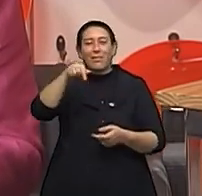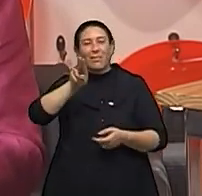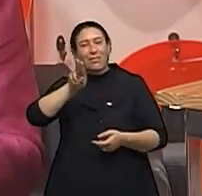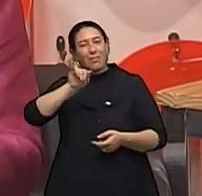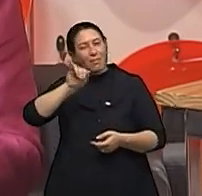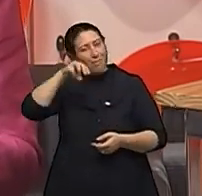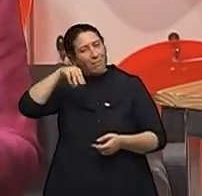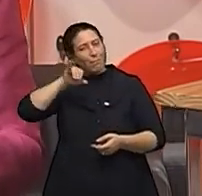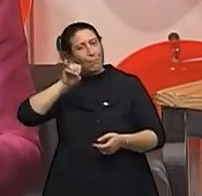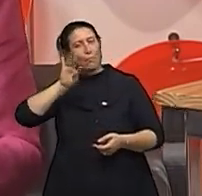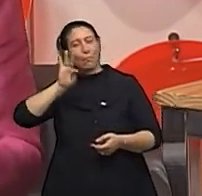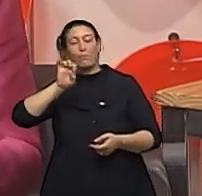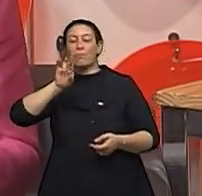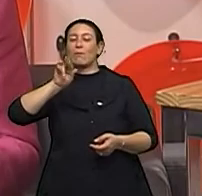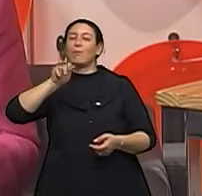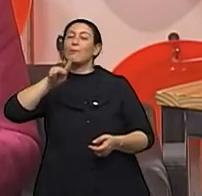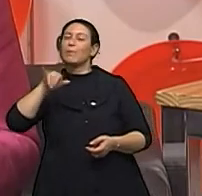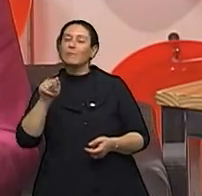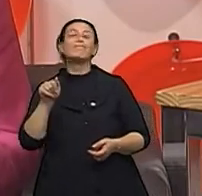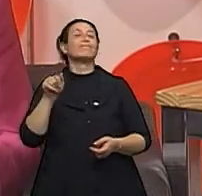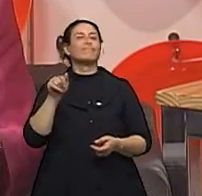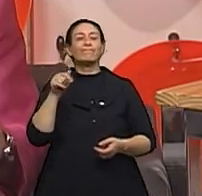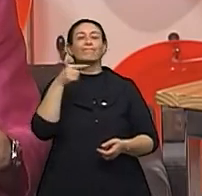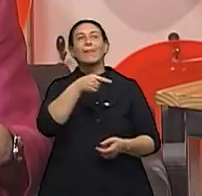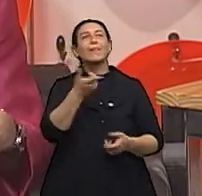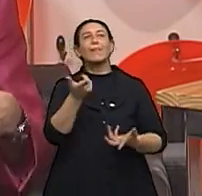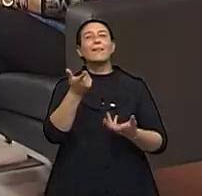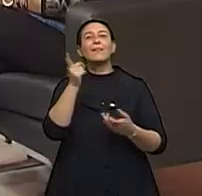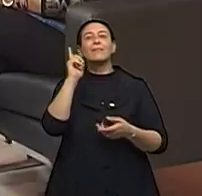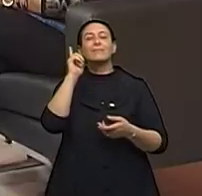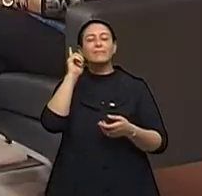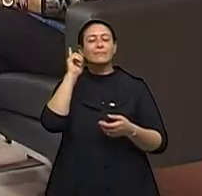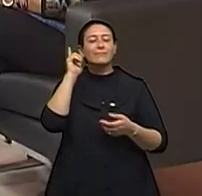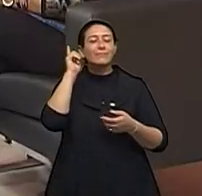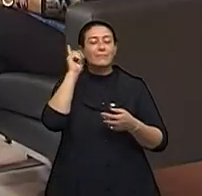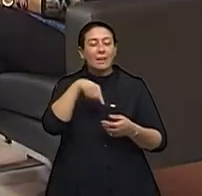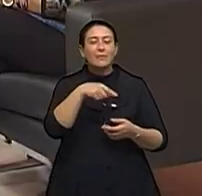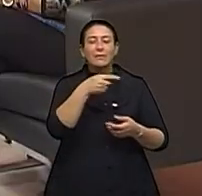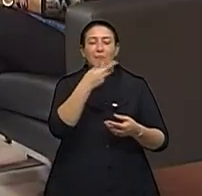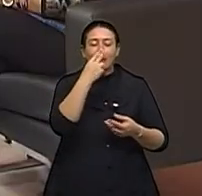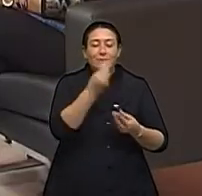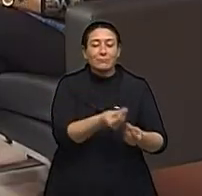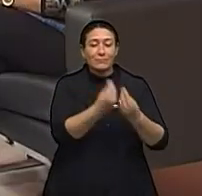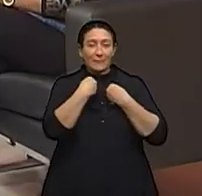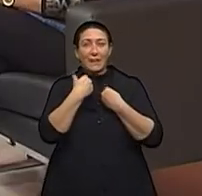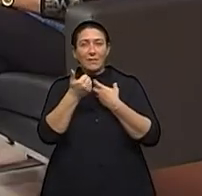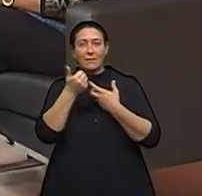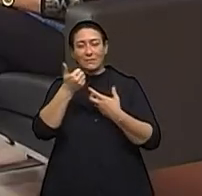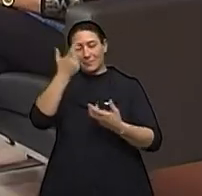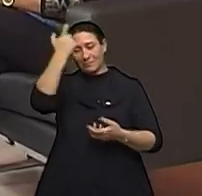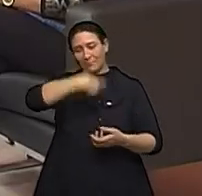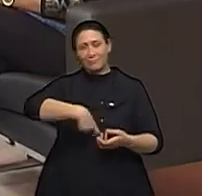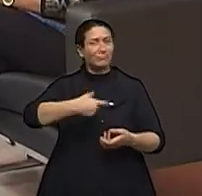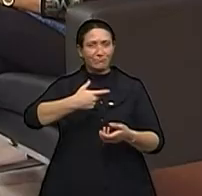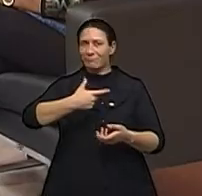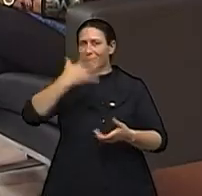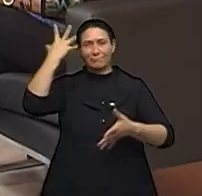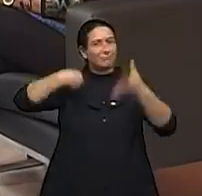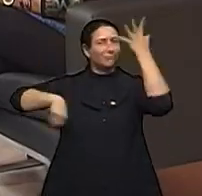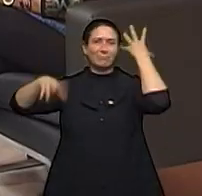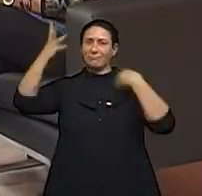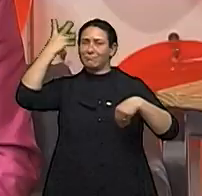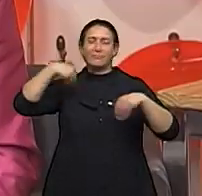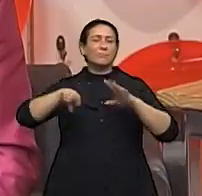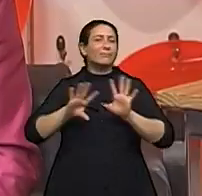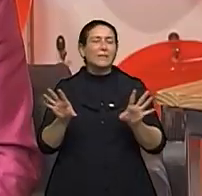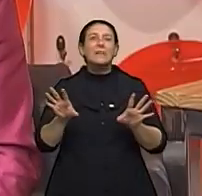são não dependentes de hormônio, aquelas que só respondem a químio, essas todas caem o cabelo ainda.